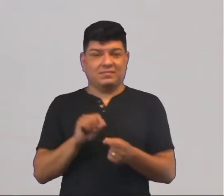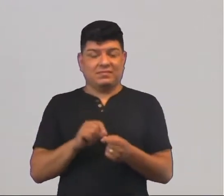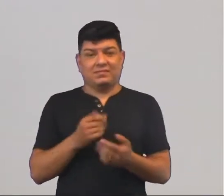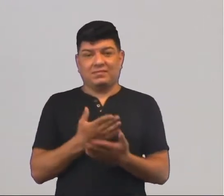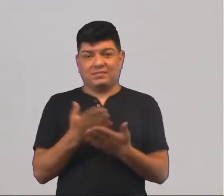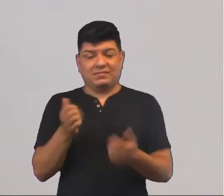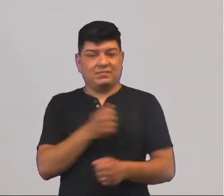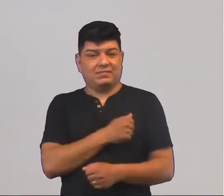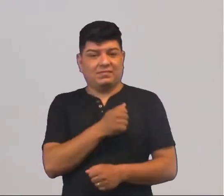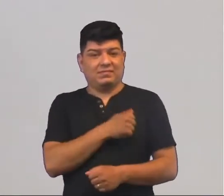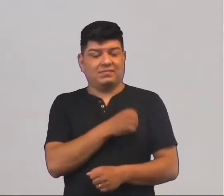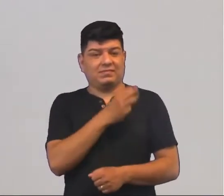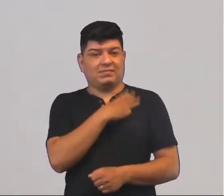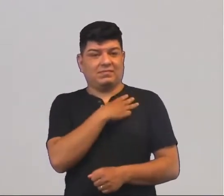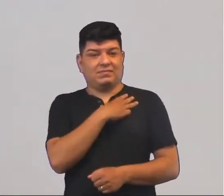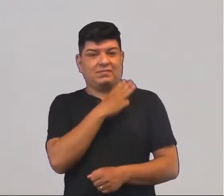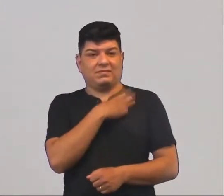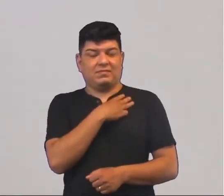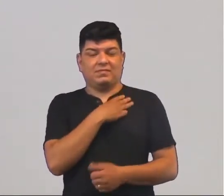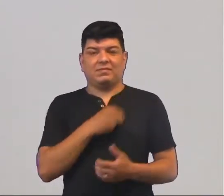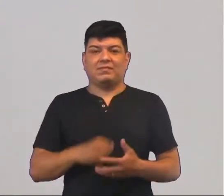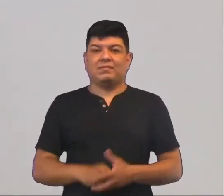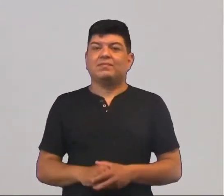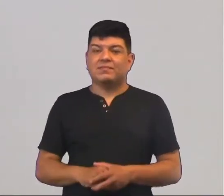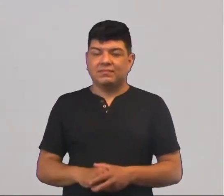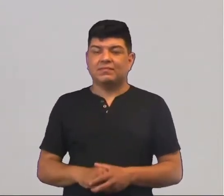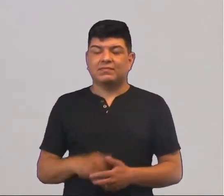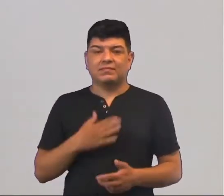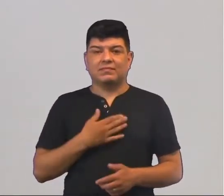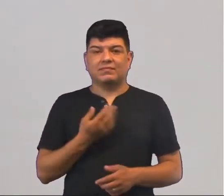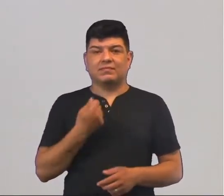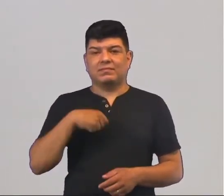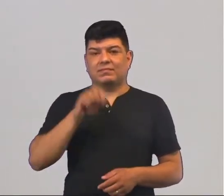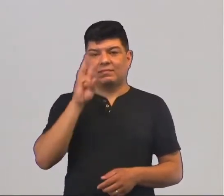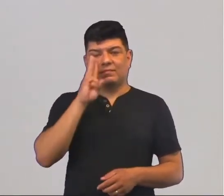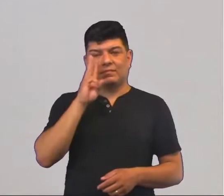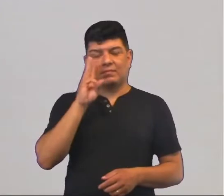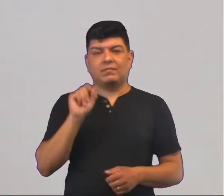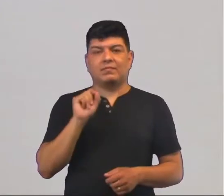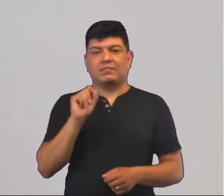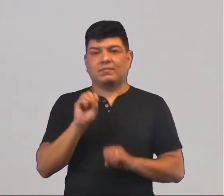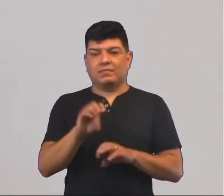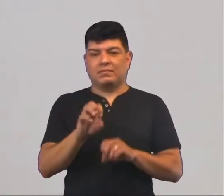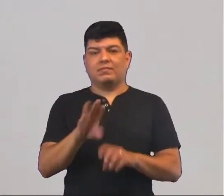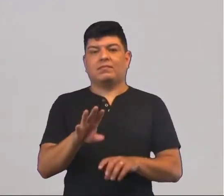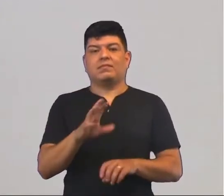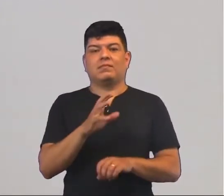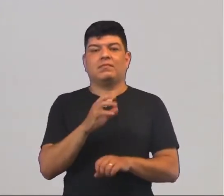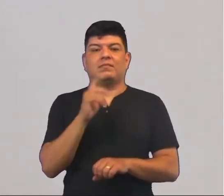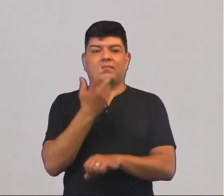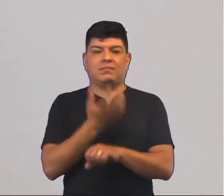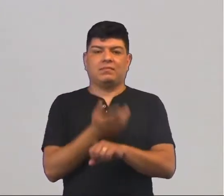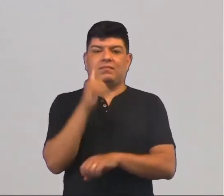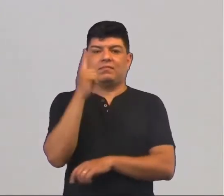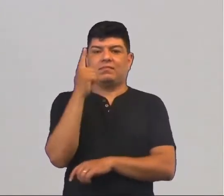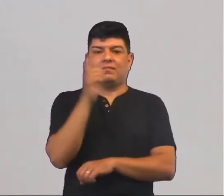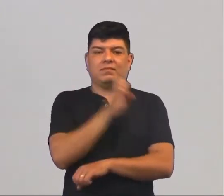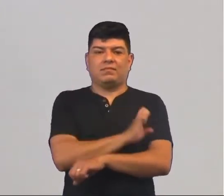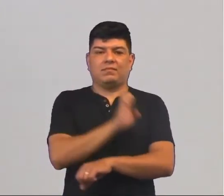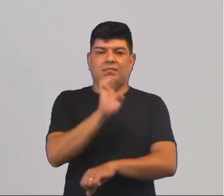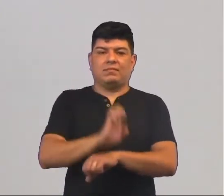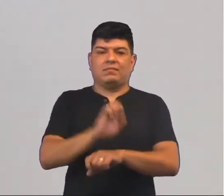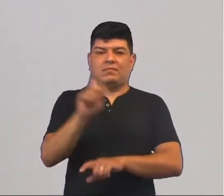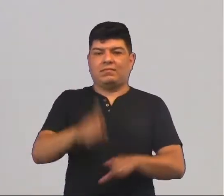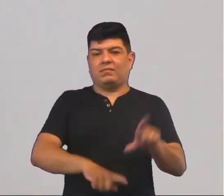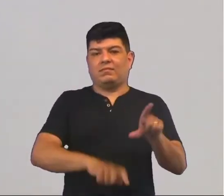para você aluno da terceira série do Ensino Médio, eu sou a professora Miriam Lira, ministro aula de geografia na rede estadual do